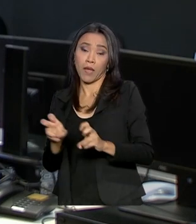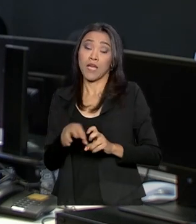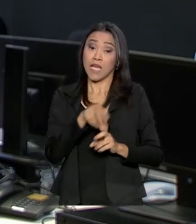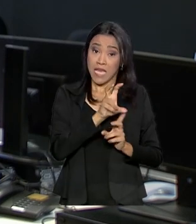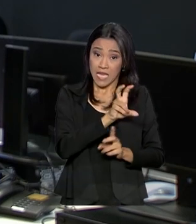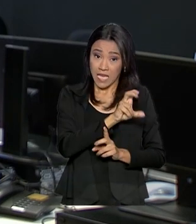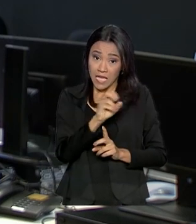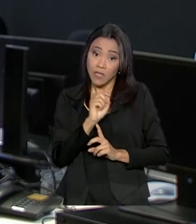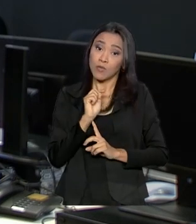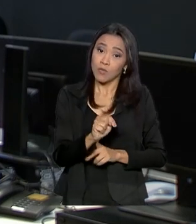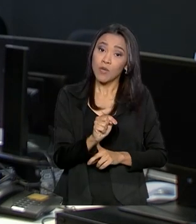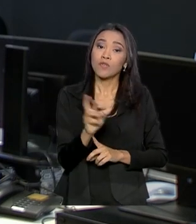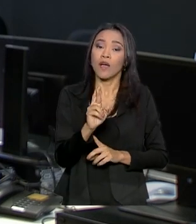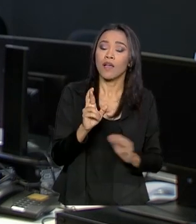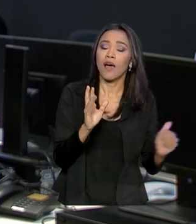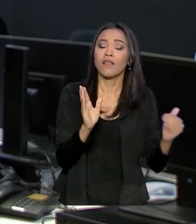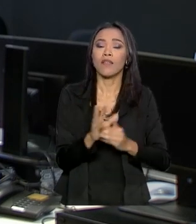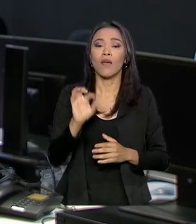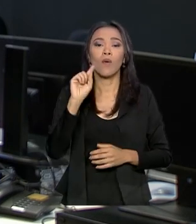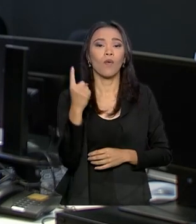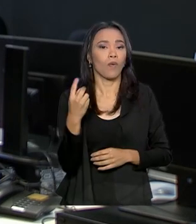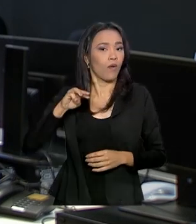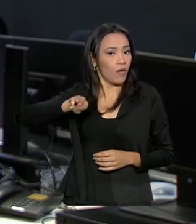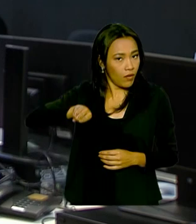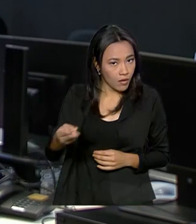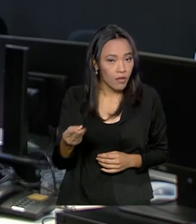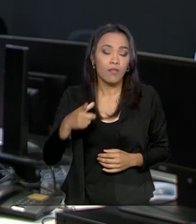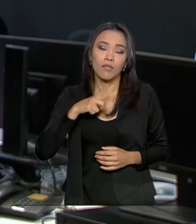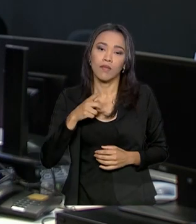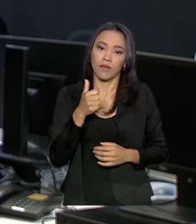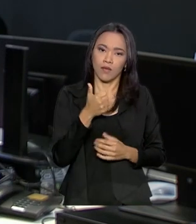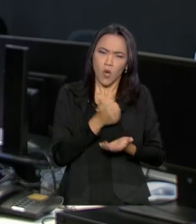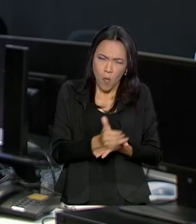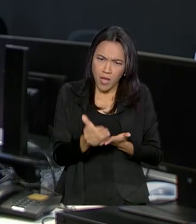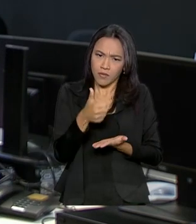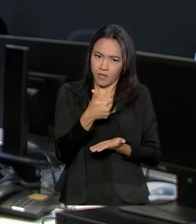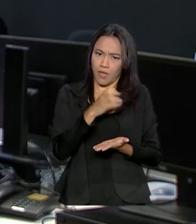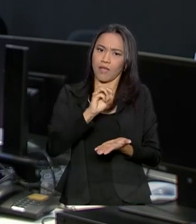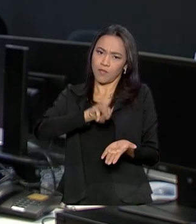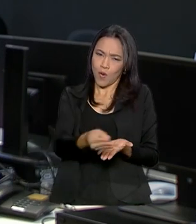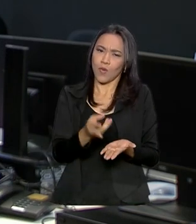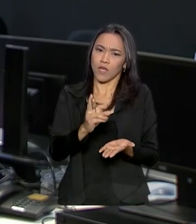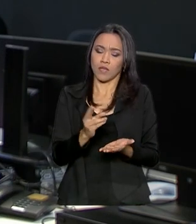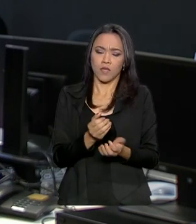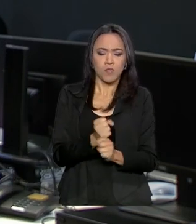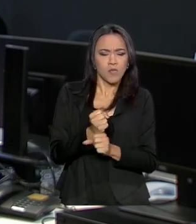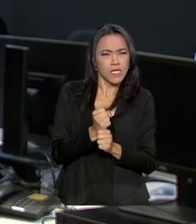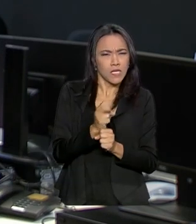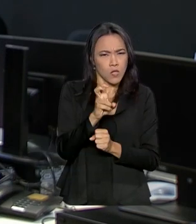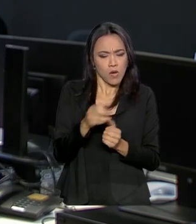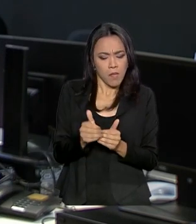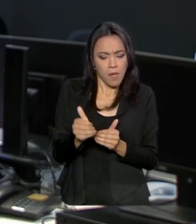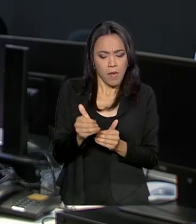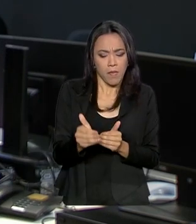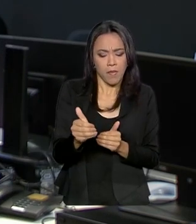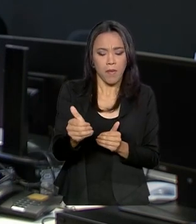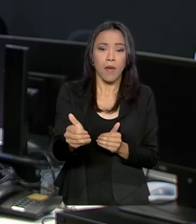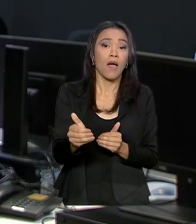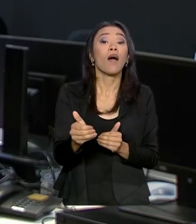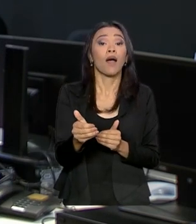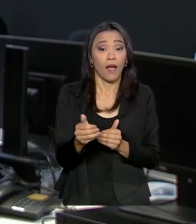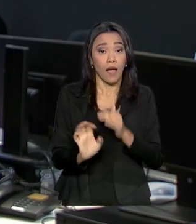a um milhão. E essa etapa conta com 10 milhões de reais. Mas nos próximos cinco anos, a empresa investirá